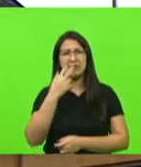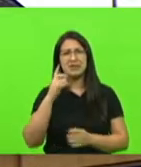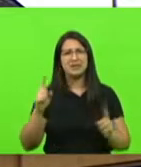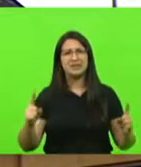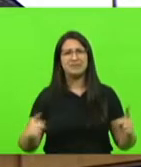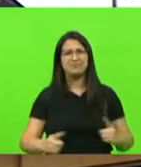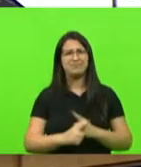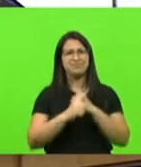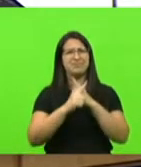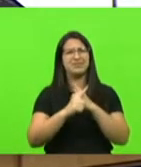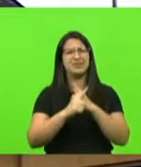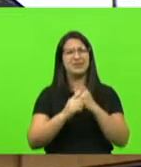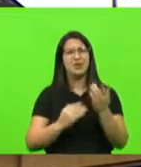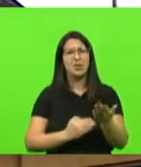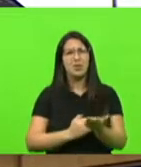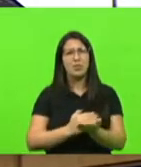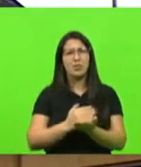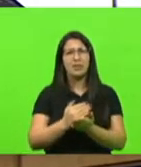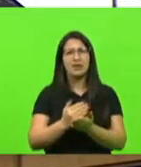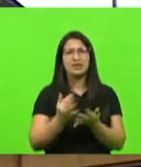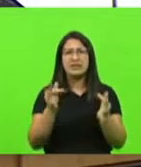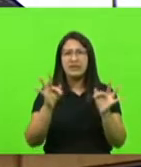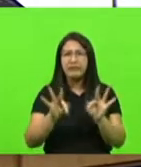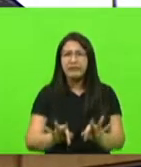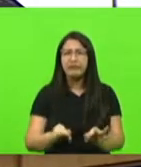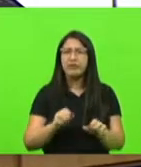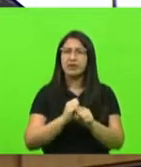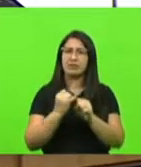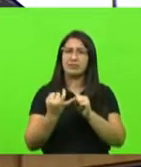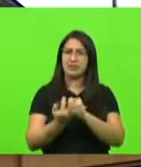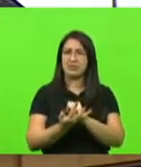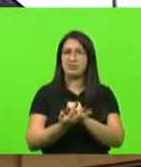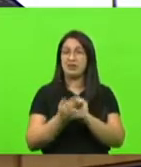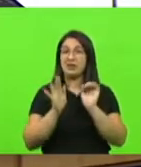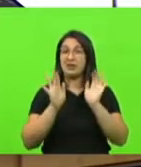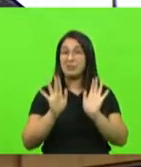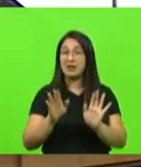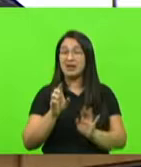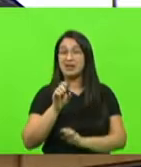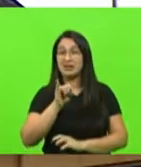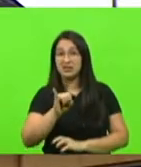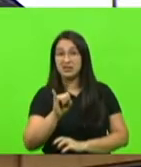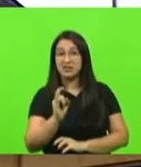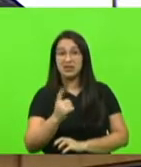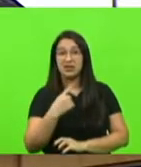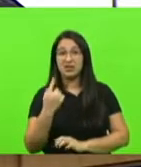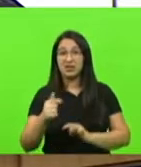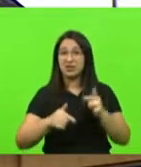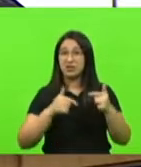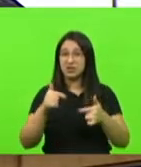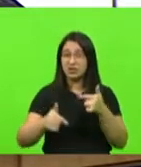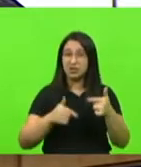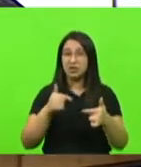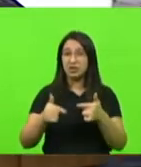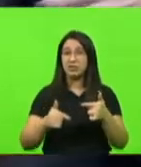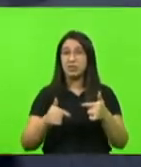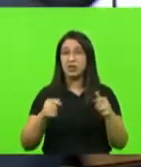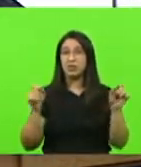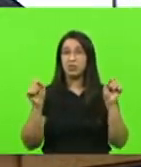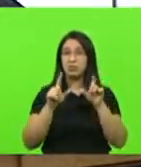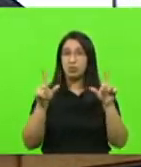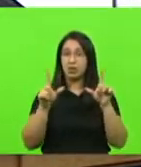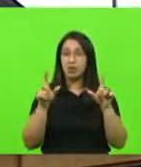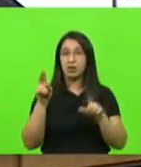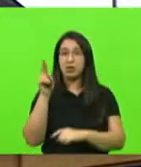porque ele começa dizendo que estamos no fim da pandemia, mas acaba dizendo que se nós chegarmos a uma atividade, a um grau máximo de risco,